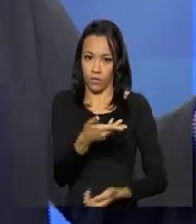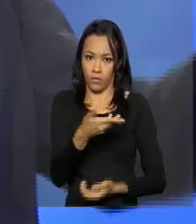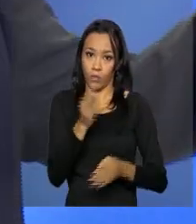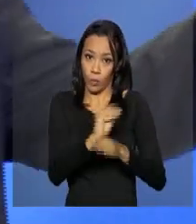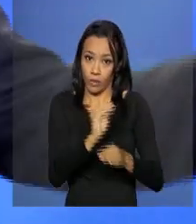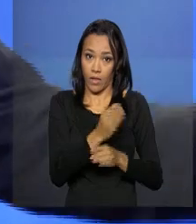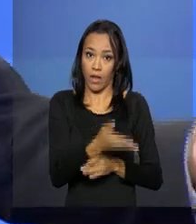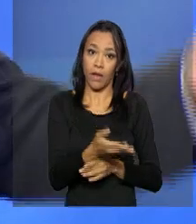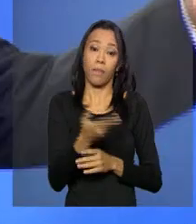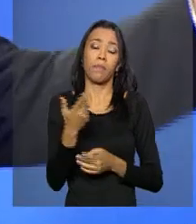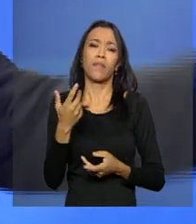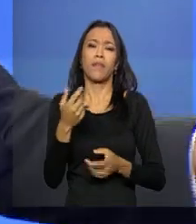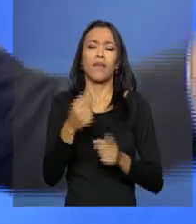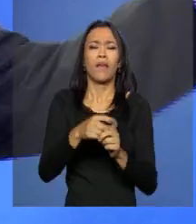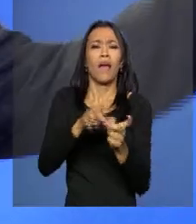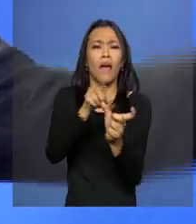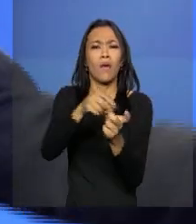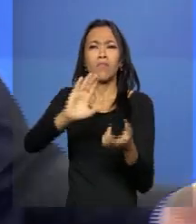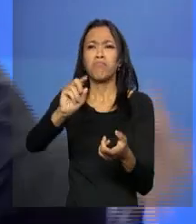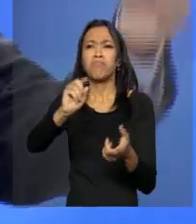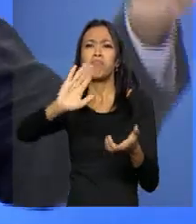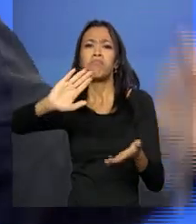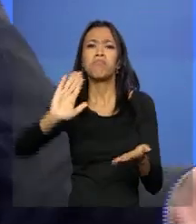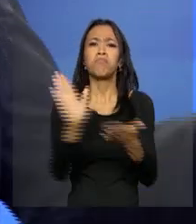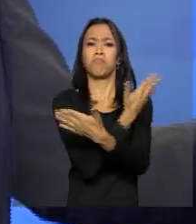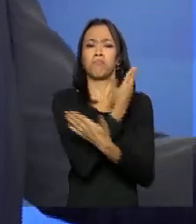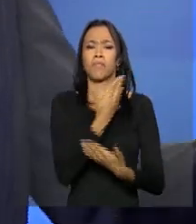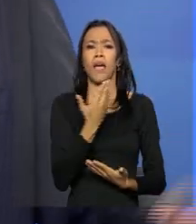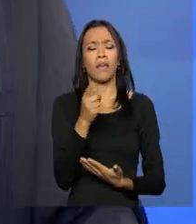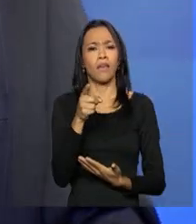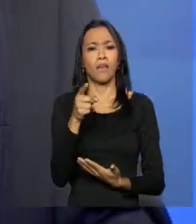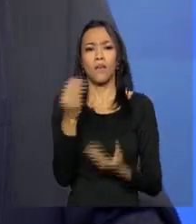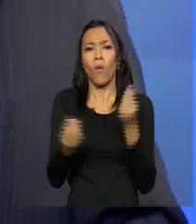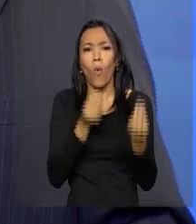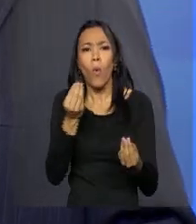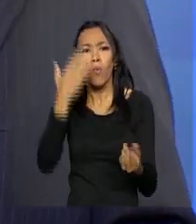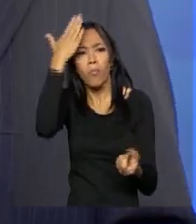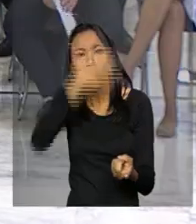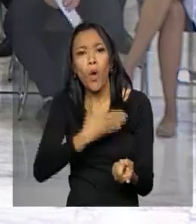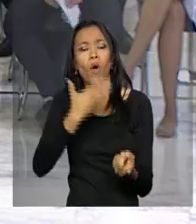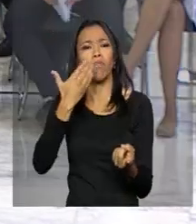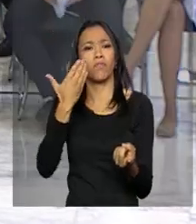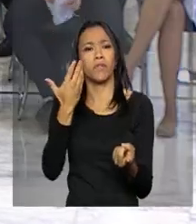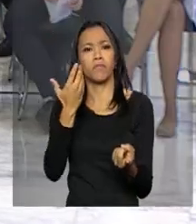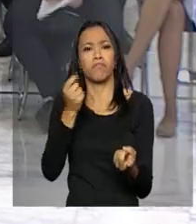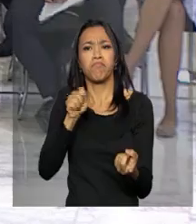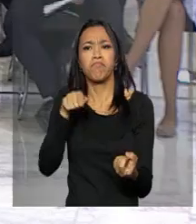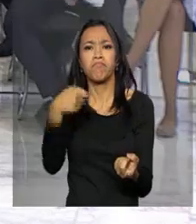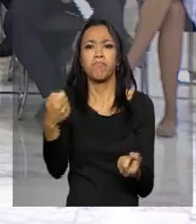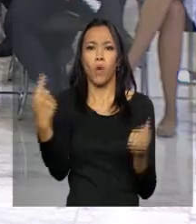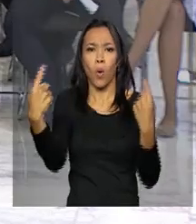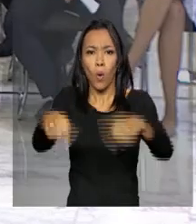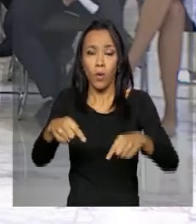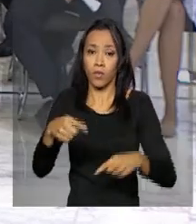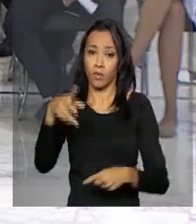Impeachment sem fato, sem prova, sem dolo, sem individualização de conduta da Presidente da República.